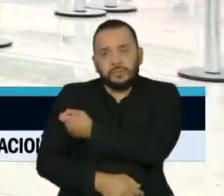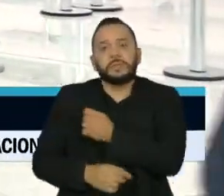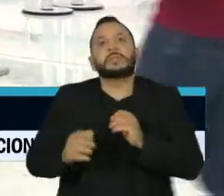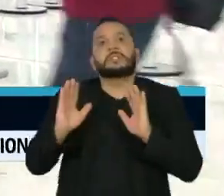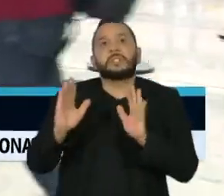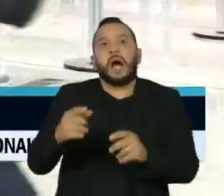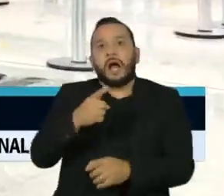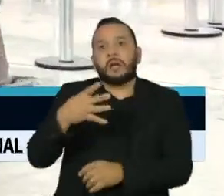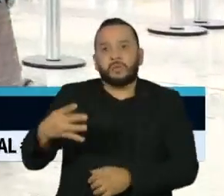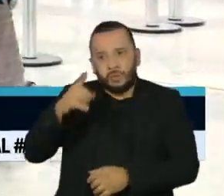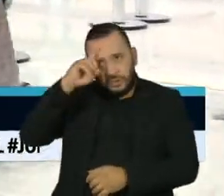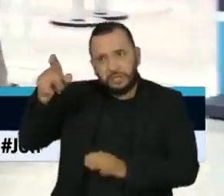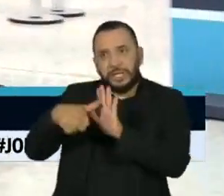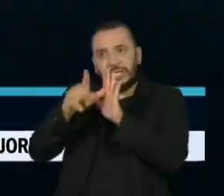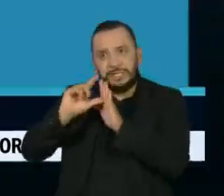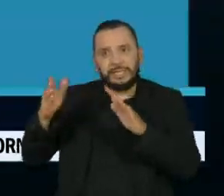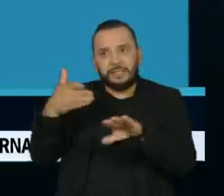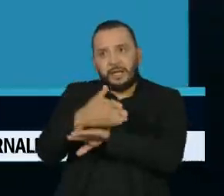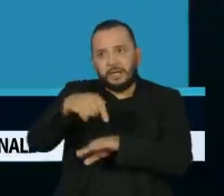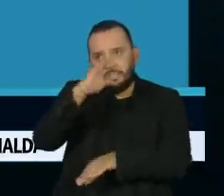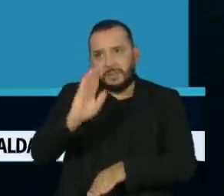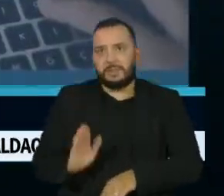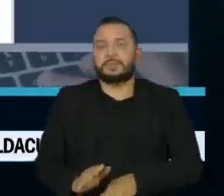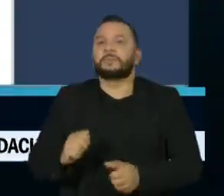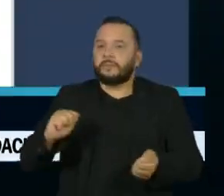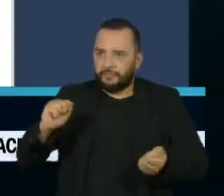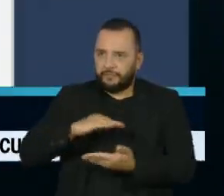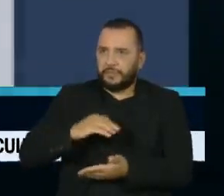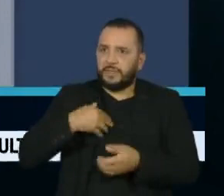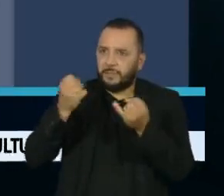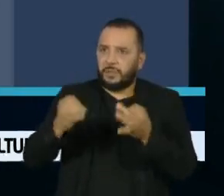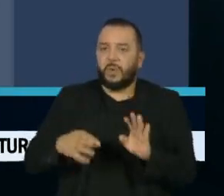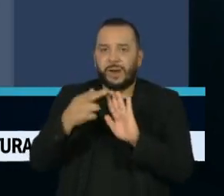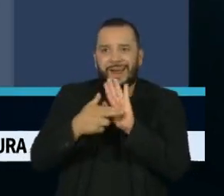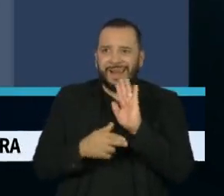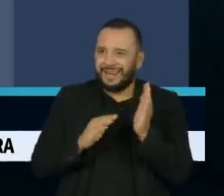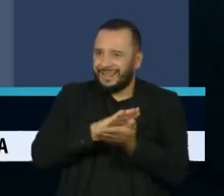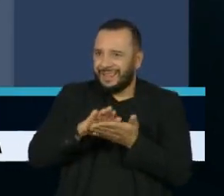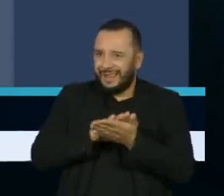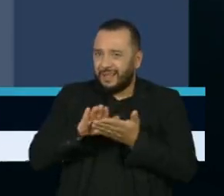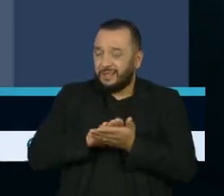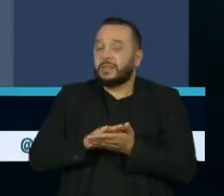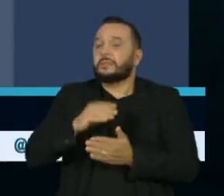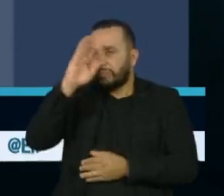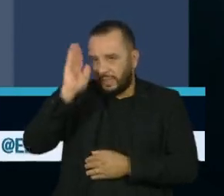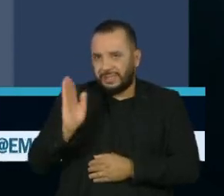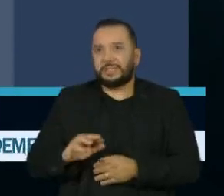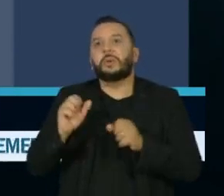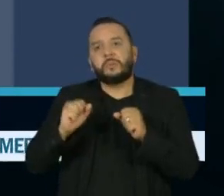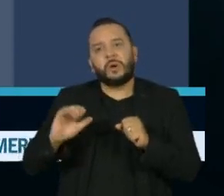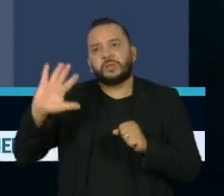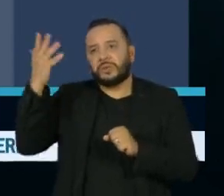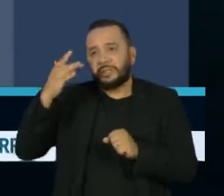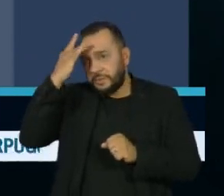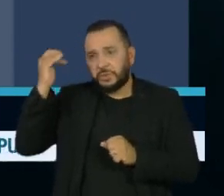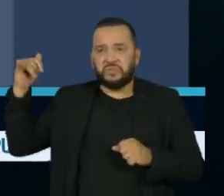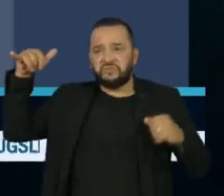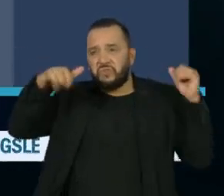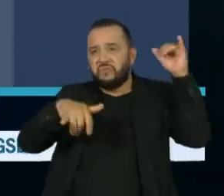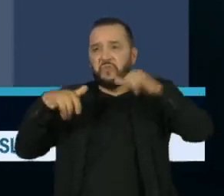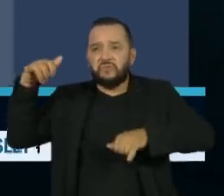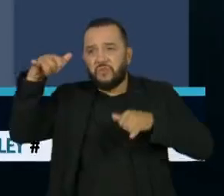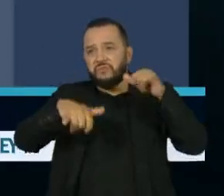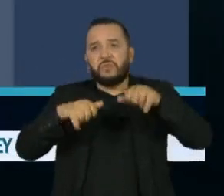14 dias para entrar no país. Para a agência, sem essa medida, o Brasil corre risco de virar um destino de turistas